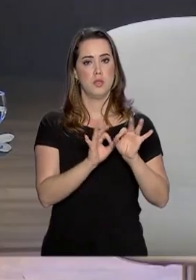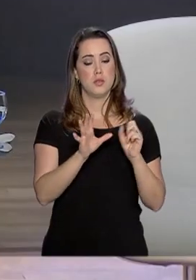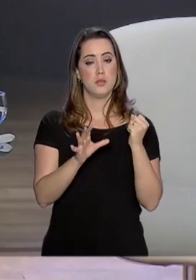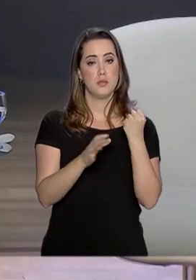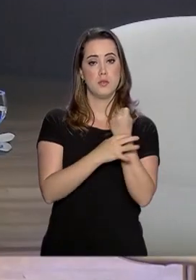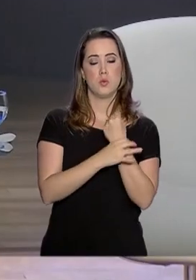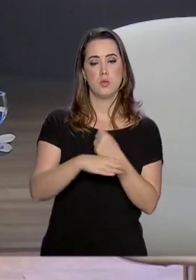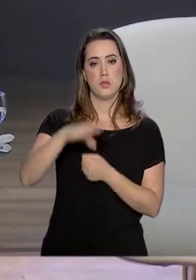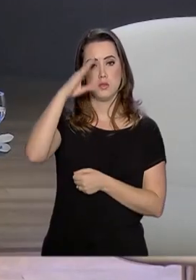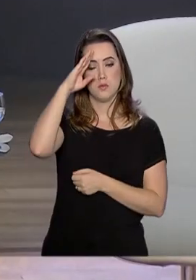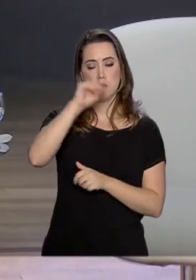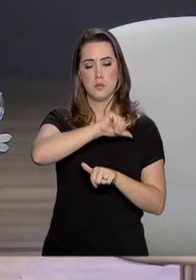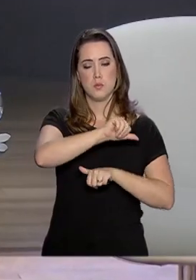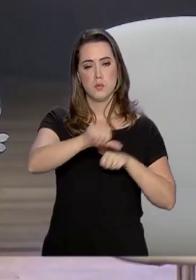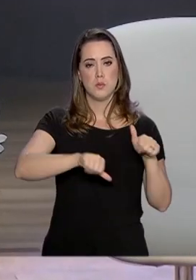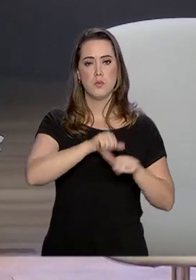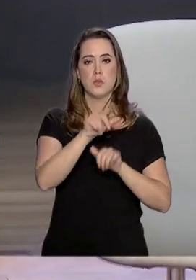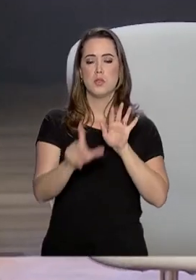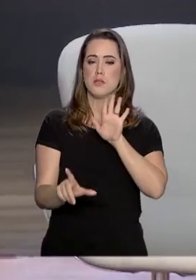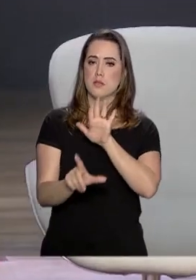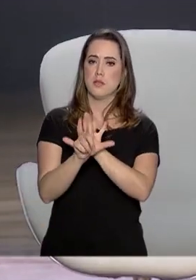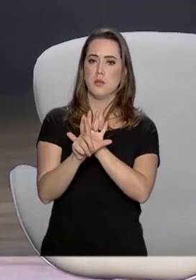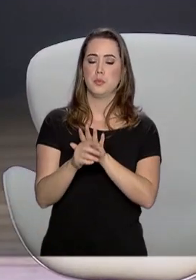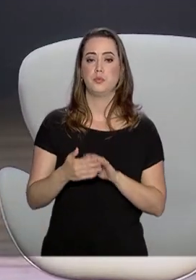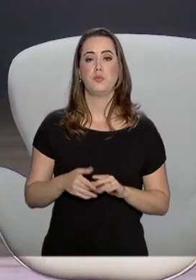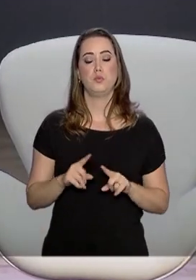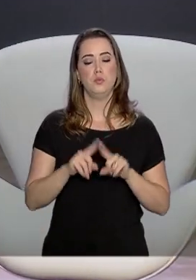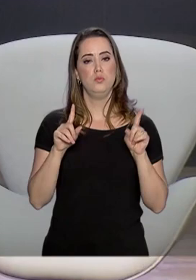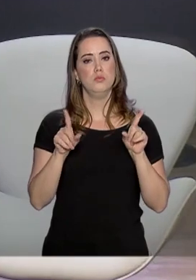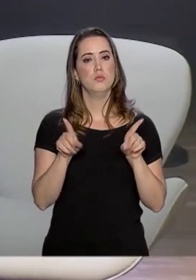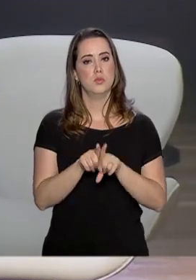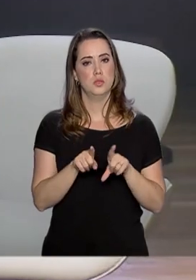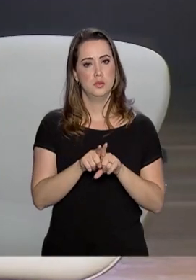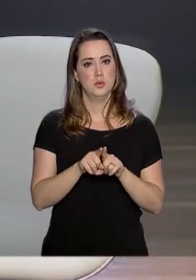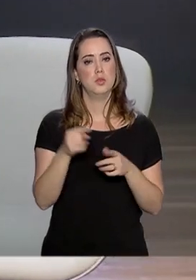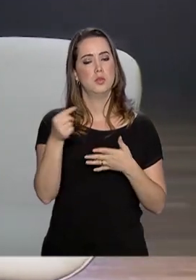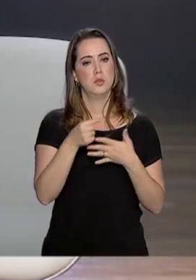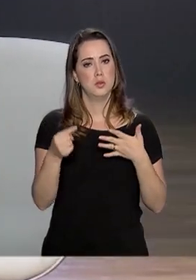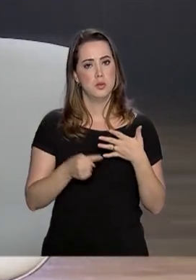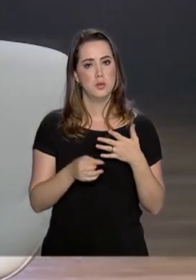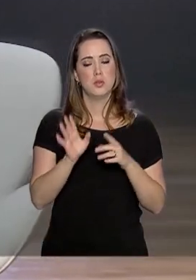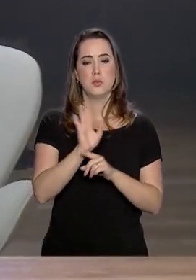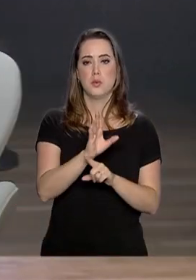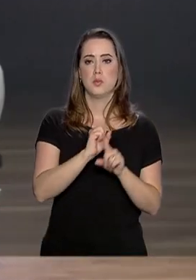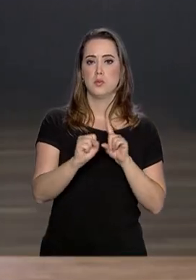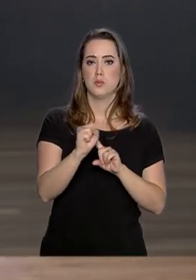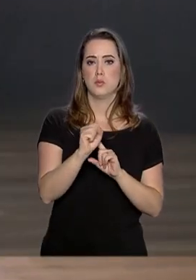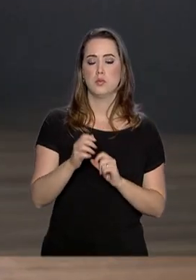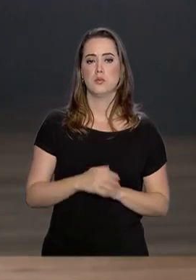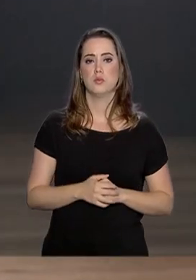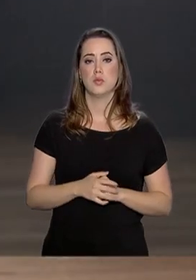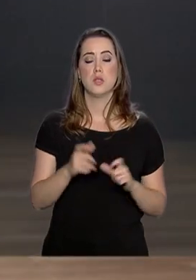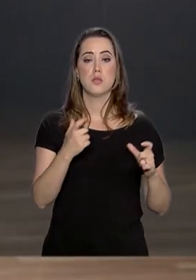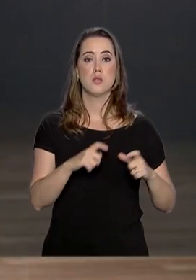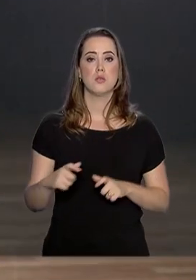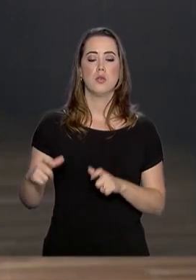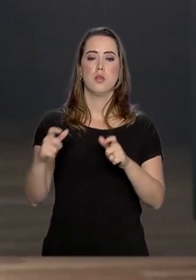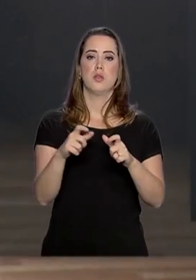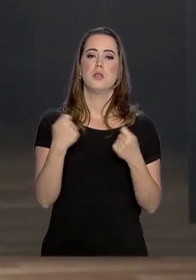pública e modificação da legislação, mas também com medidas sociais. As pessoas